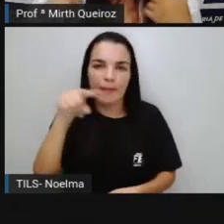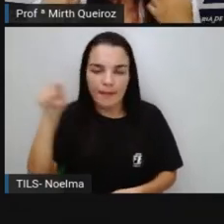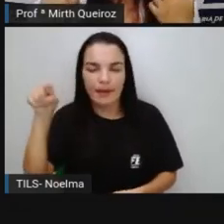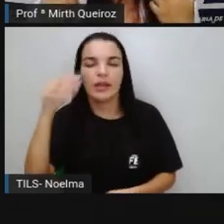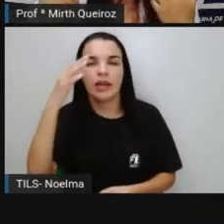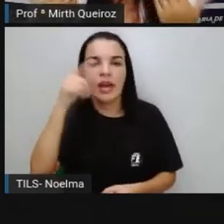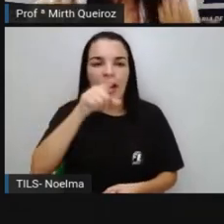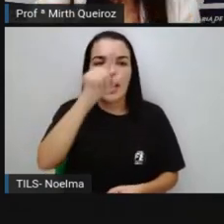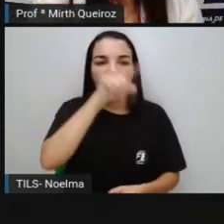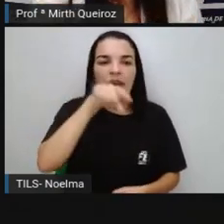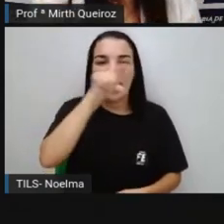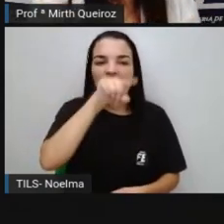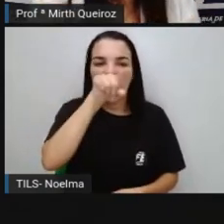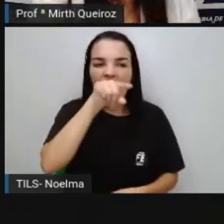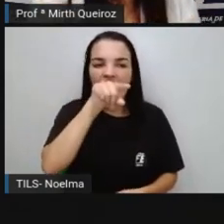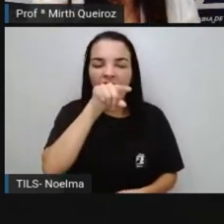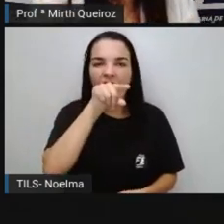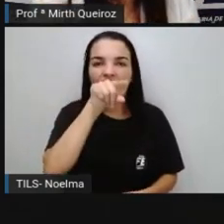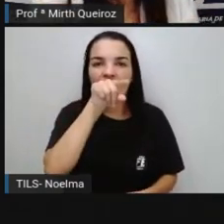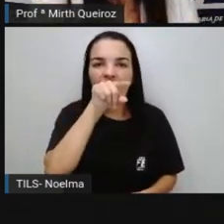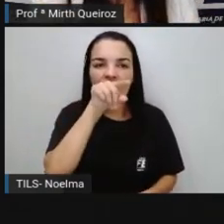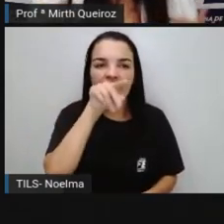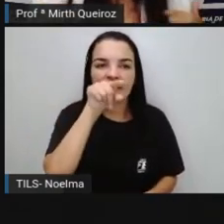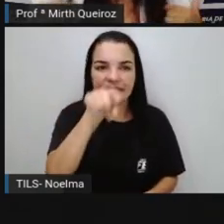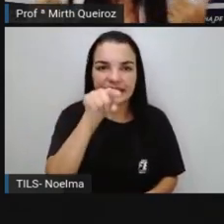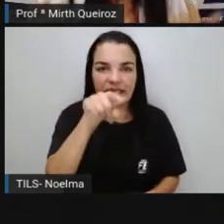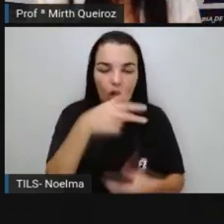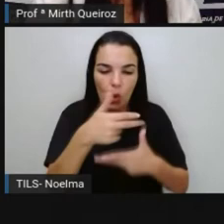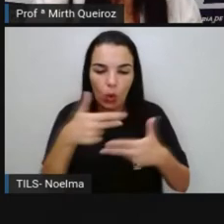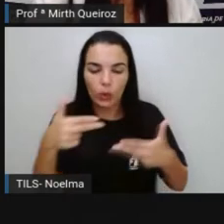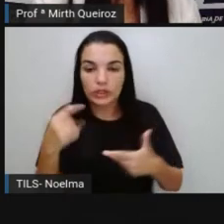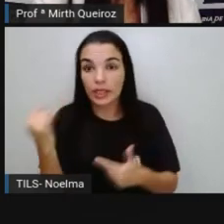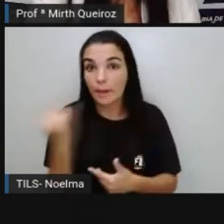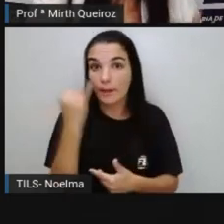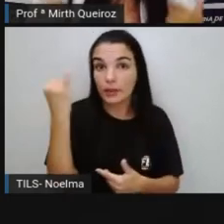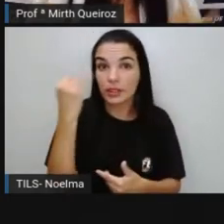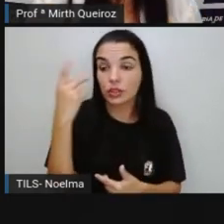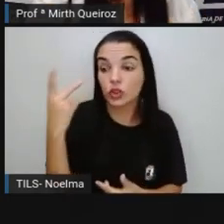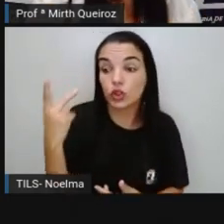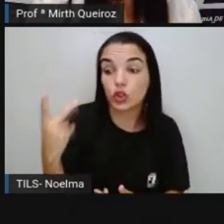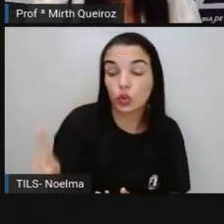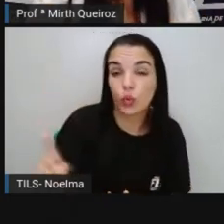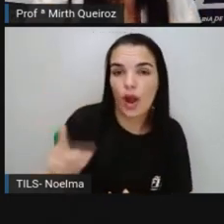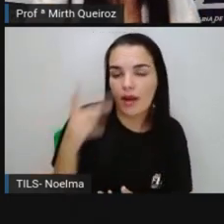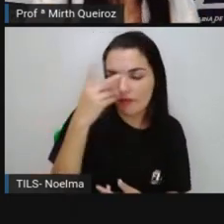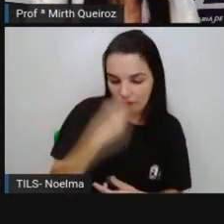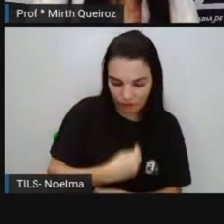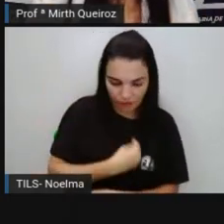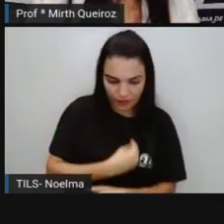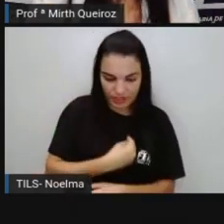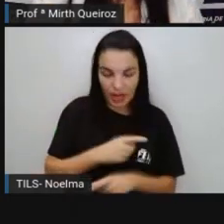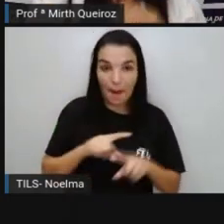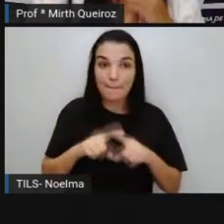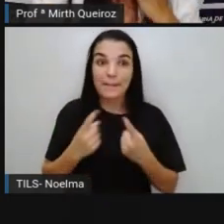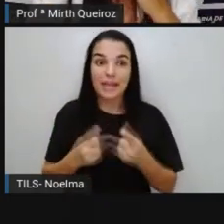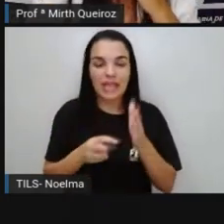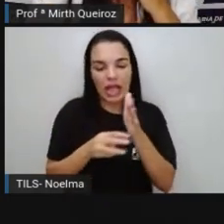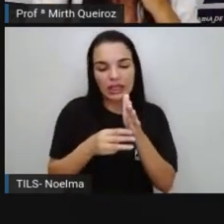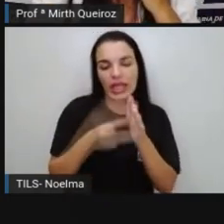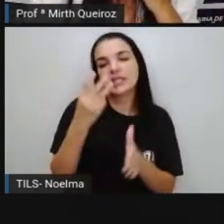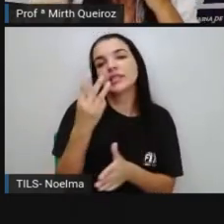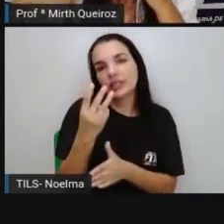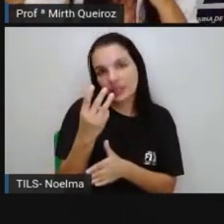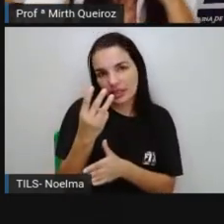Vocês vão falar coisas importantes da sua vida. Vai falar de vocês, sobre vocês, porém em terceira